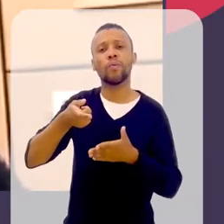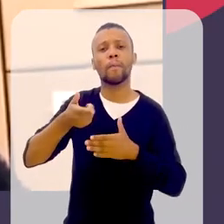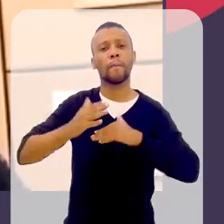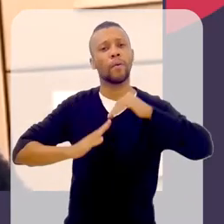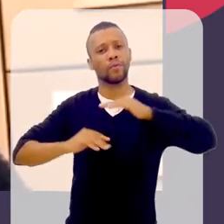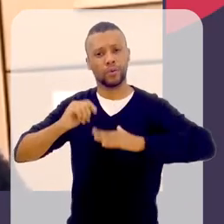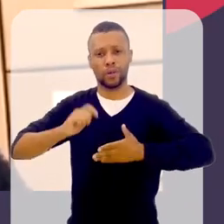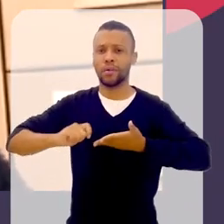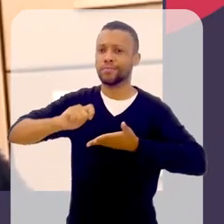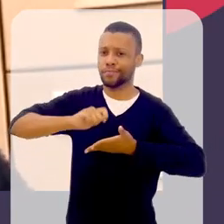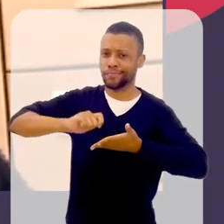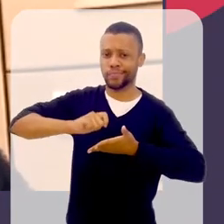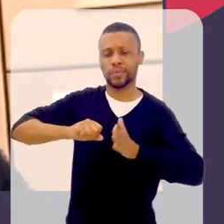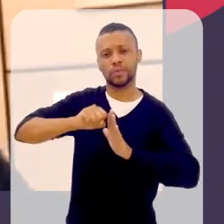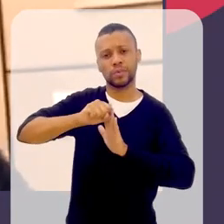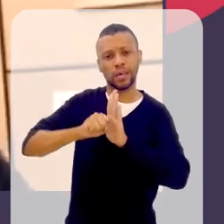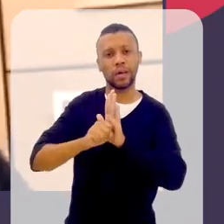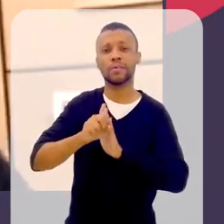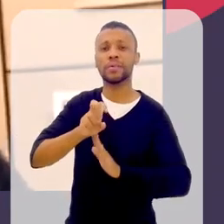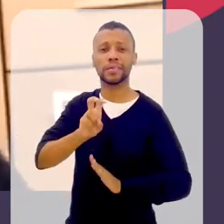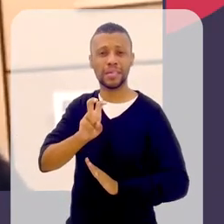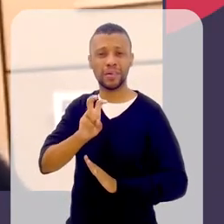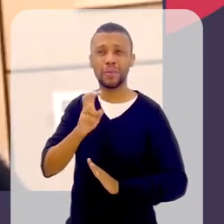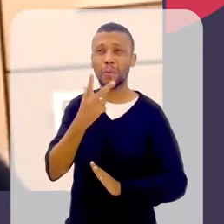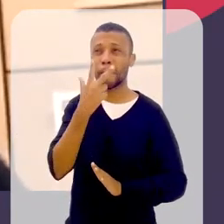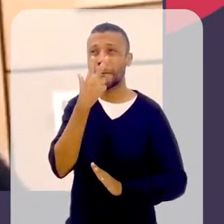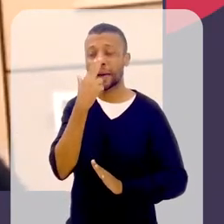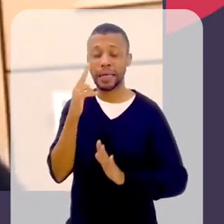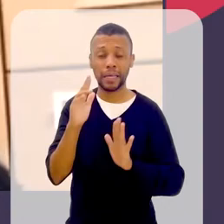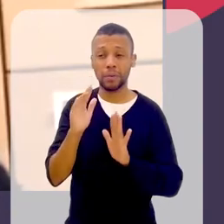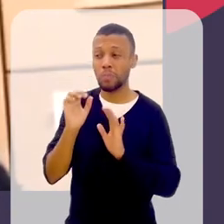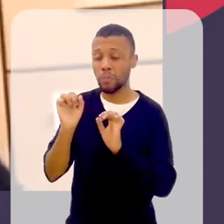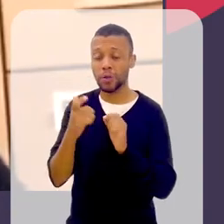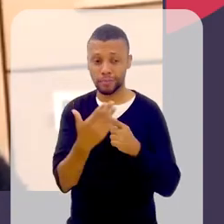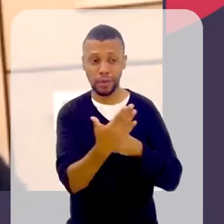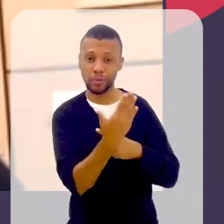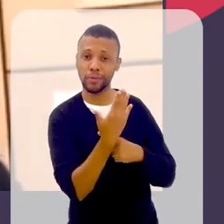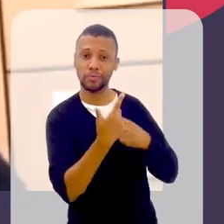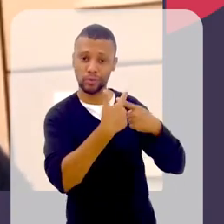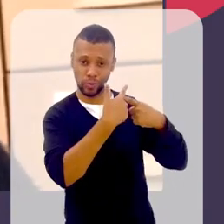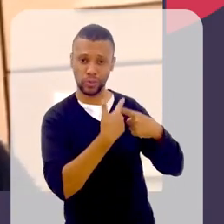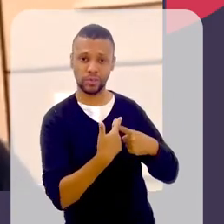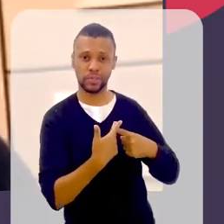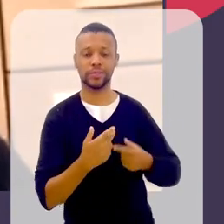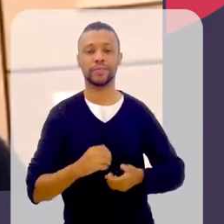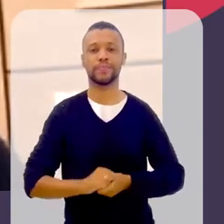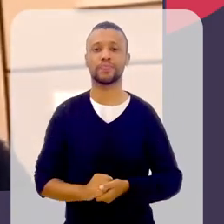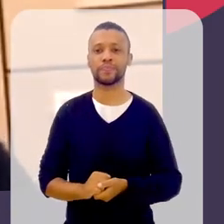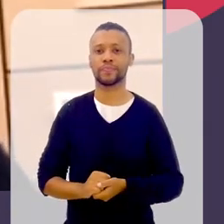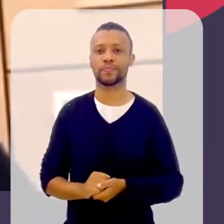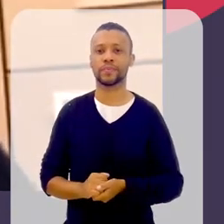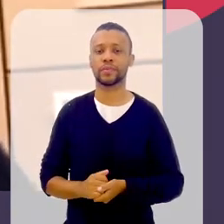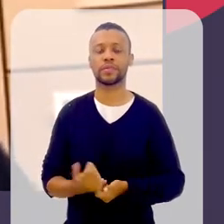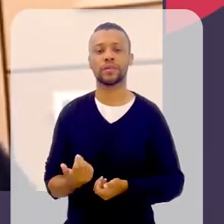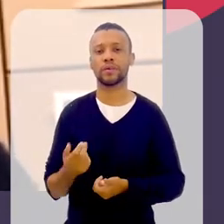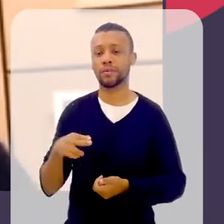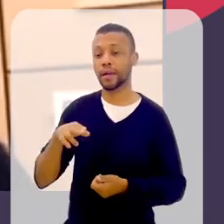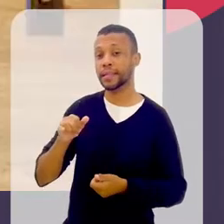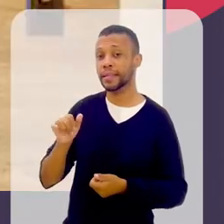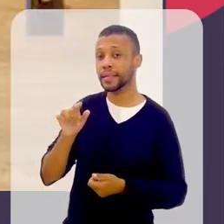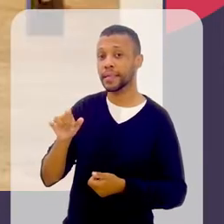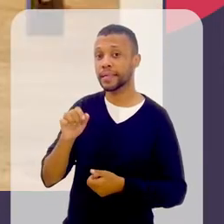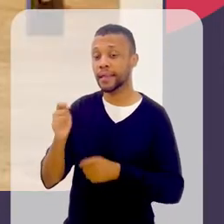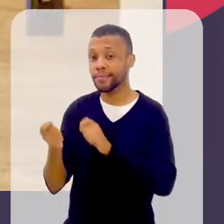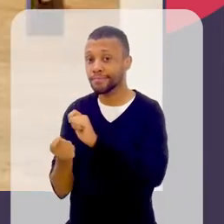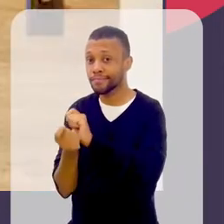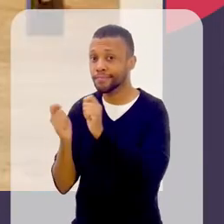do século V, se eu não me engano. A Natália pode me corrigir depois. E a Nísia